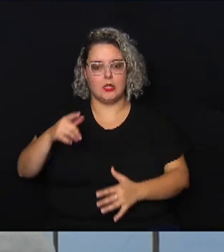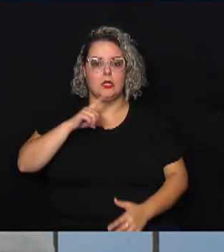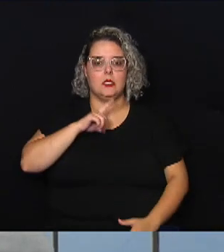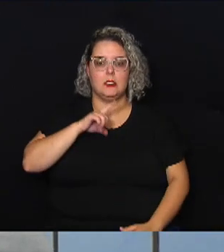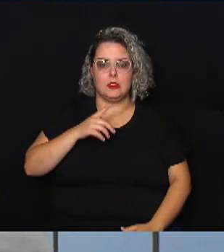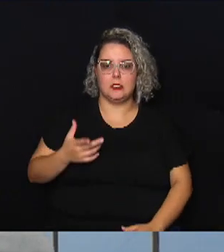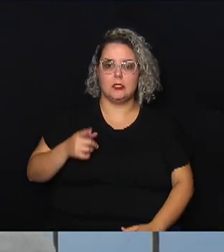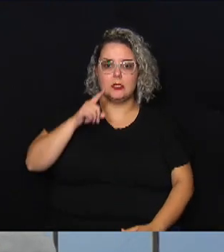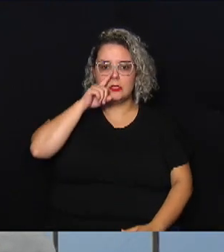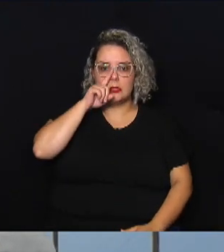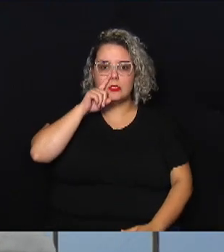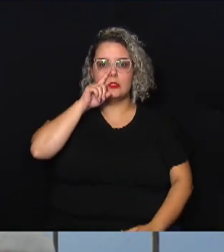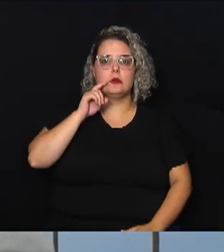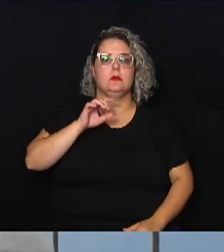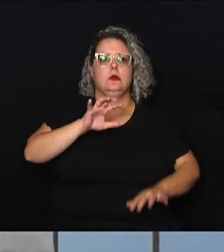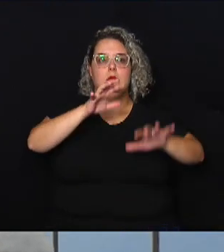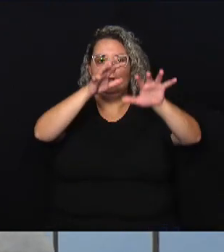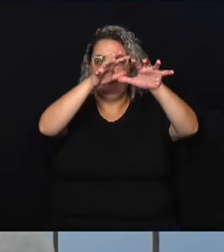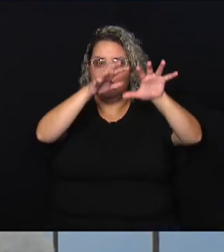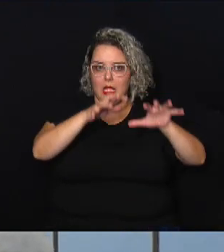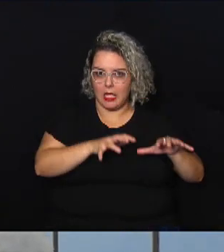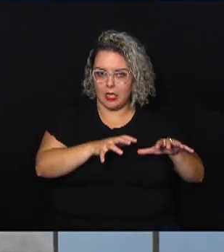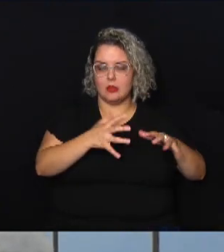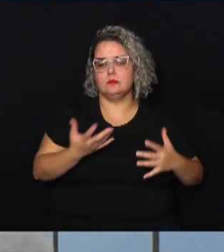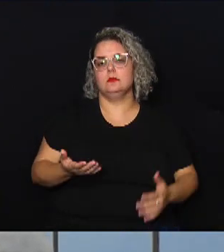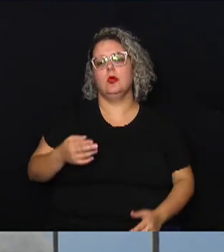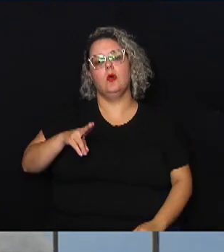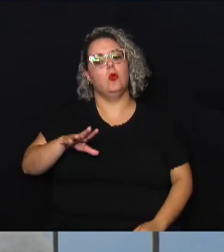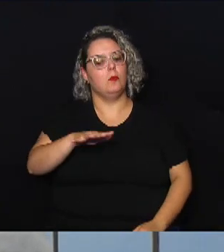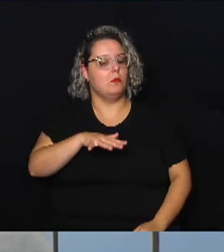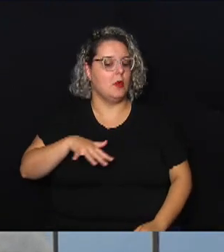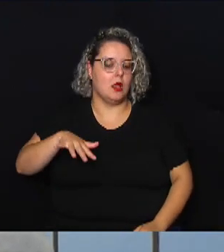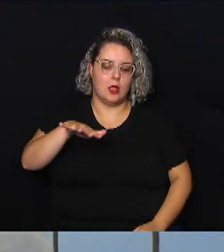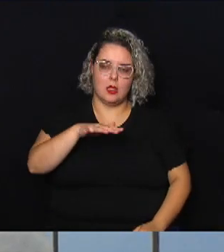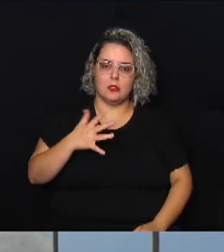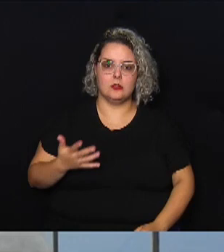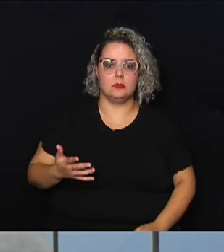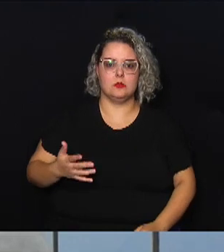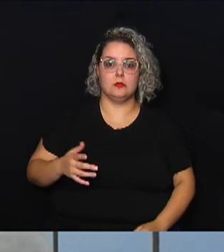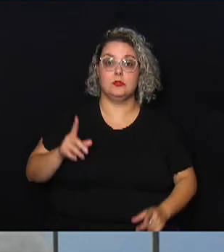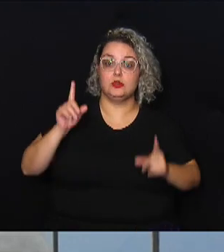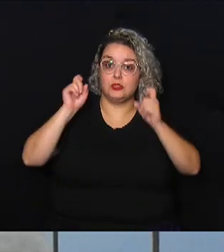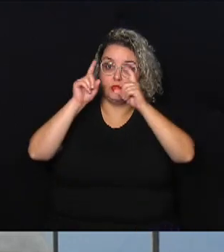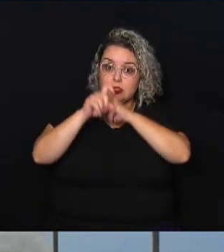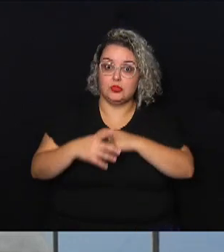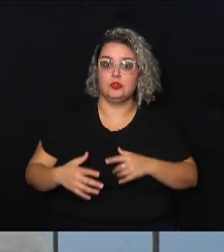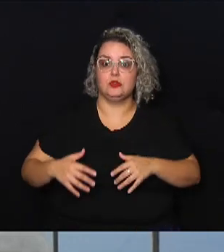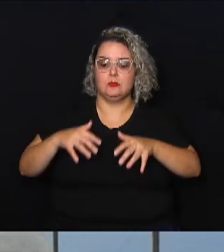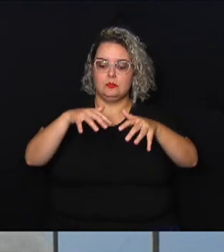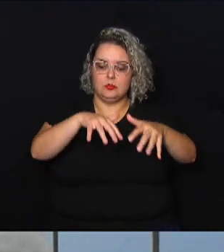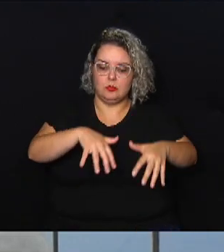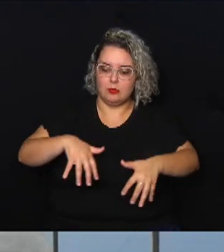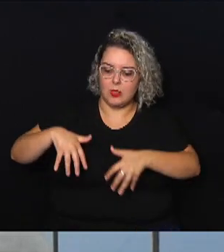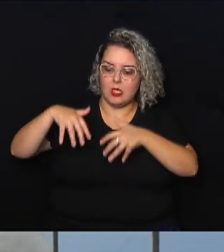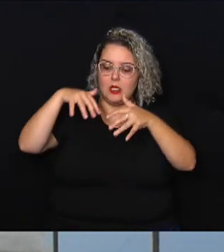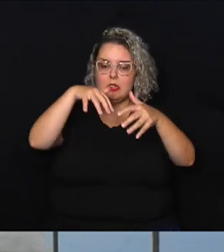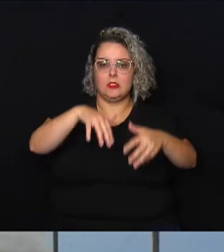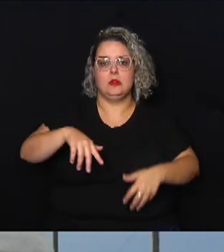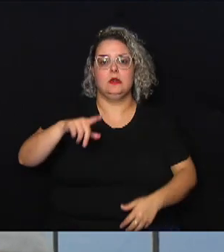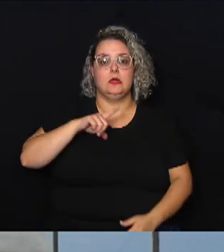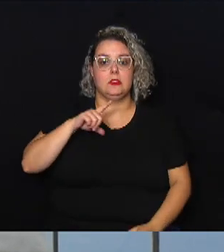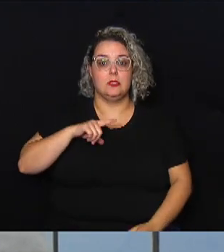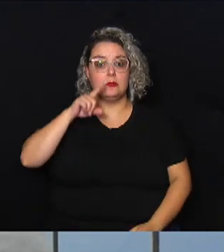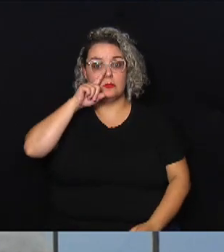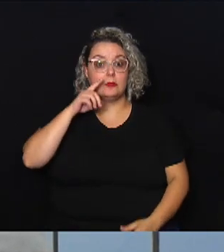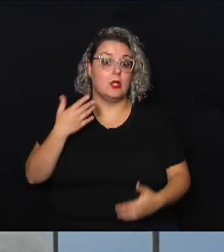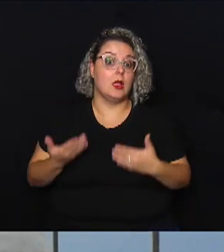deslocamento de massa ou então uma área ali que é de muita dificuldade escavar tem um risco ali a gente não sabe às vezes